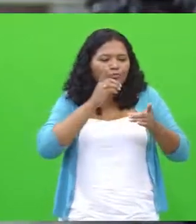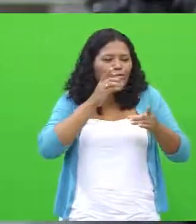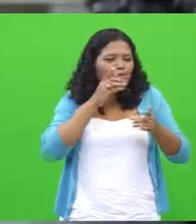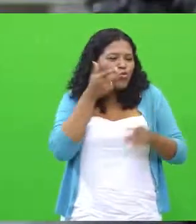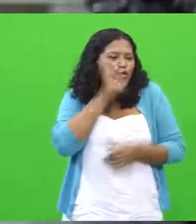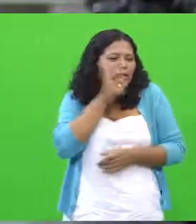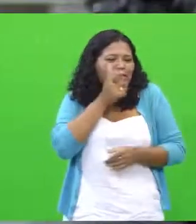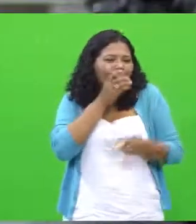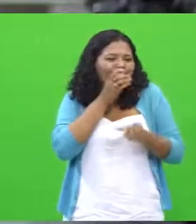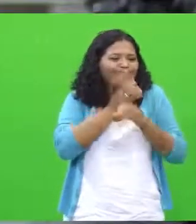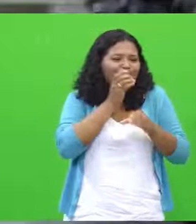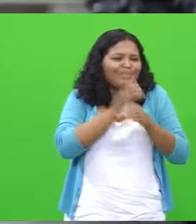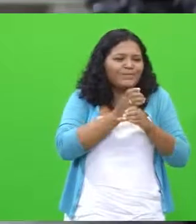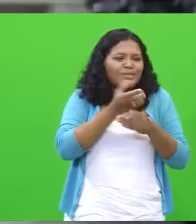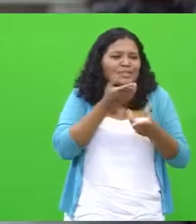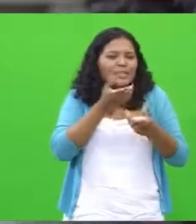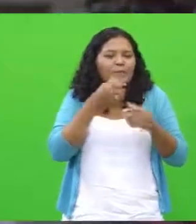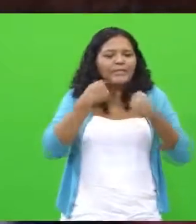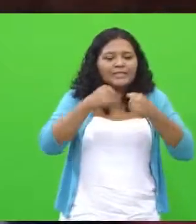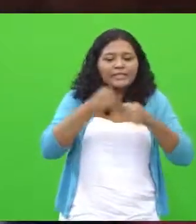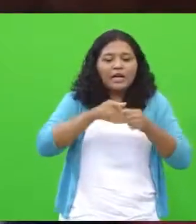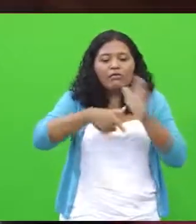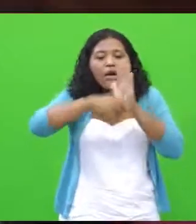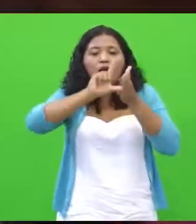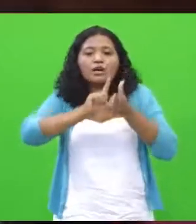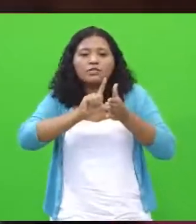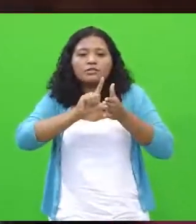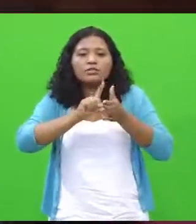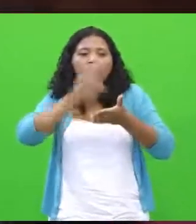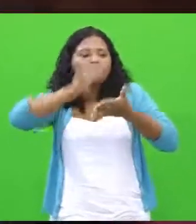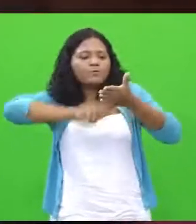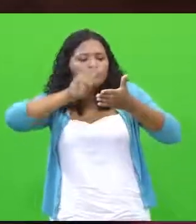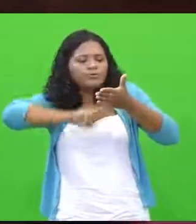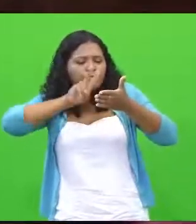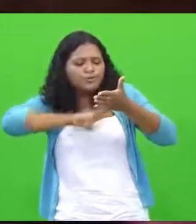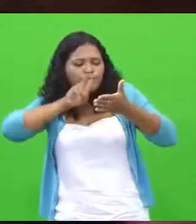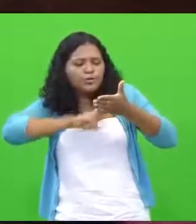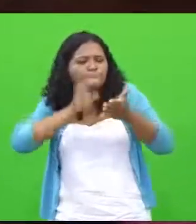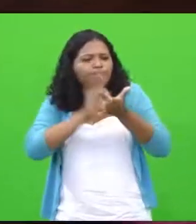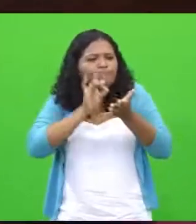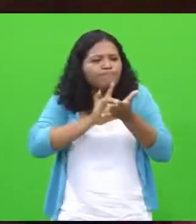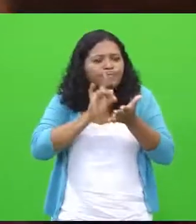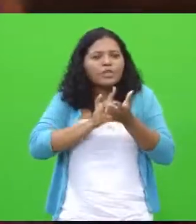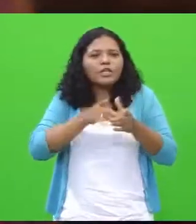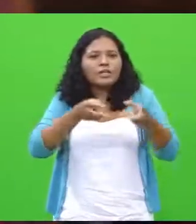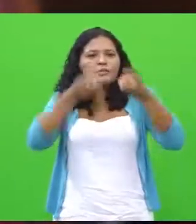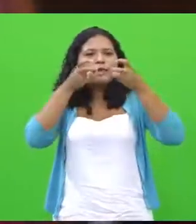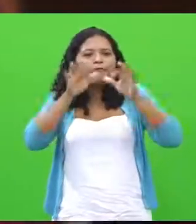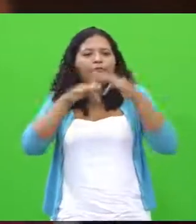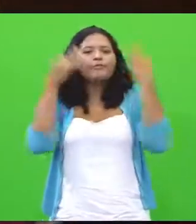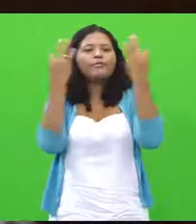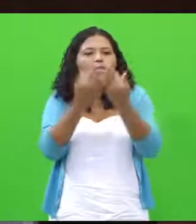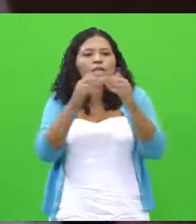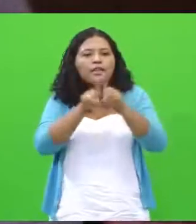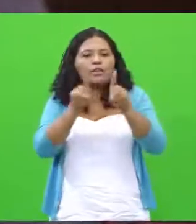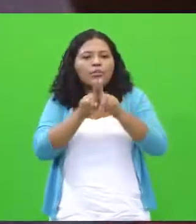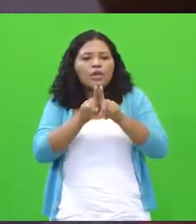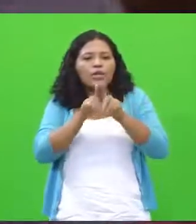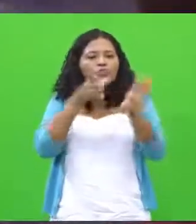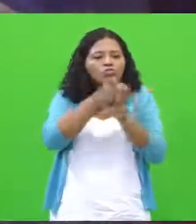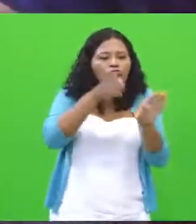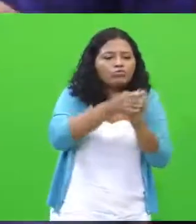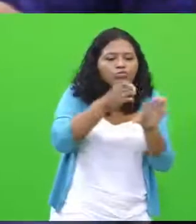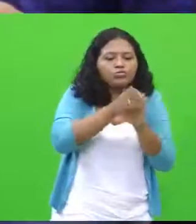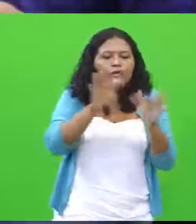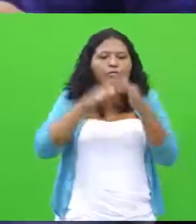talento. Essa pessoa tem que aproveitar isso. E quando a família percebe isso, tem que aproveitar no garoto essas coisas. Porque quem não começa a ler